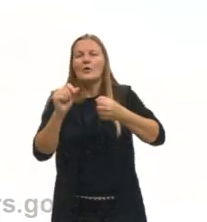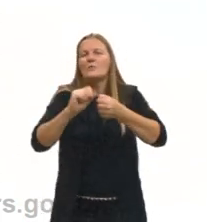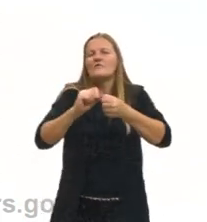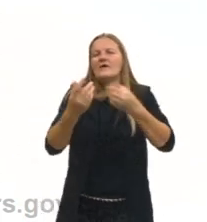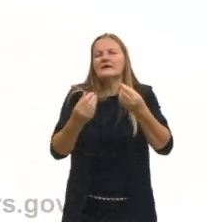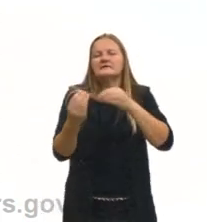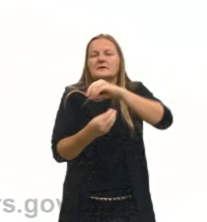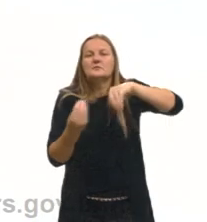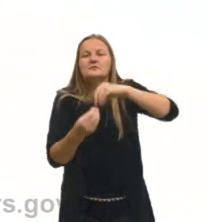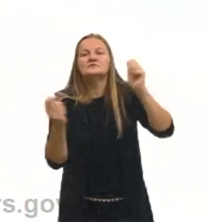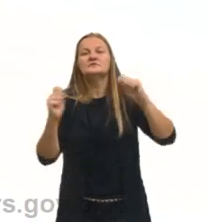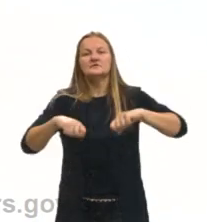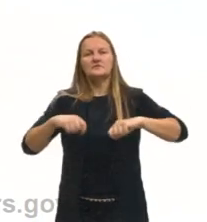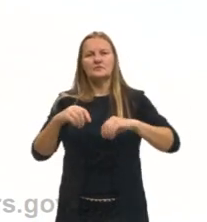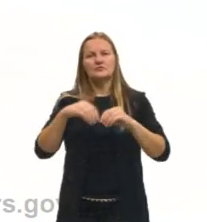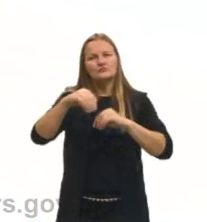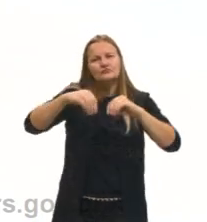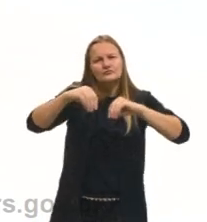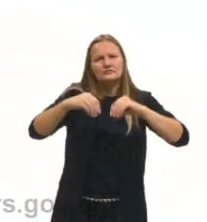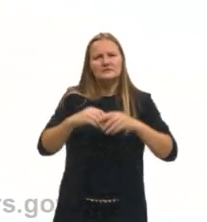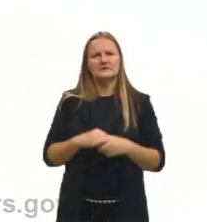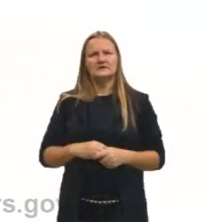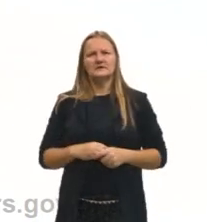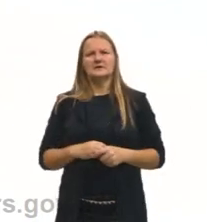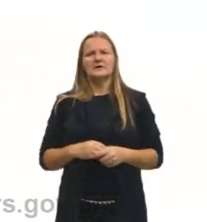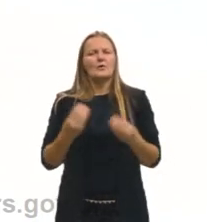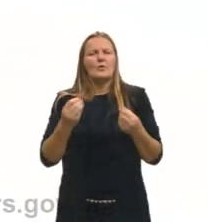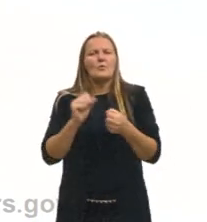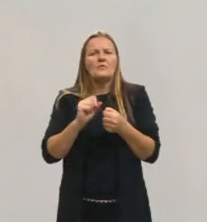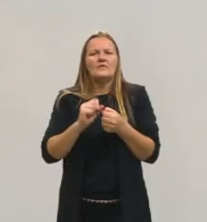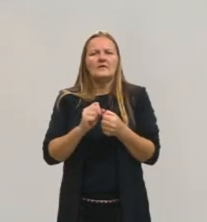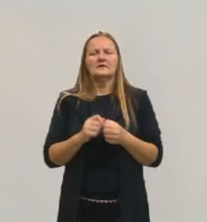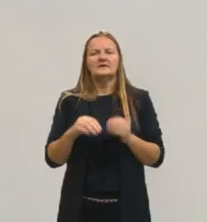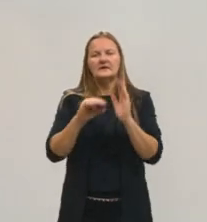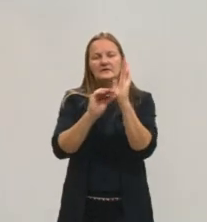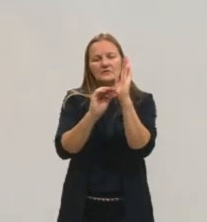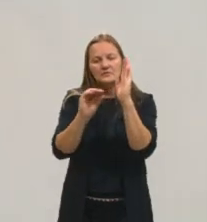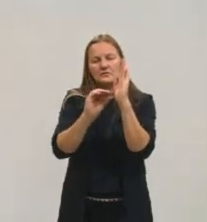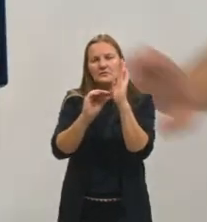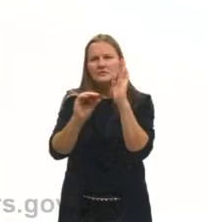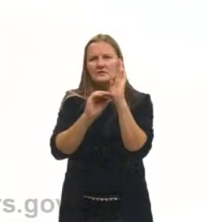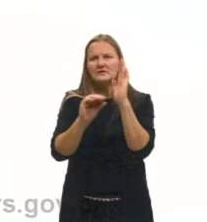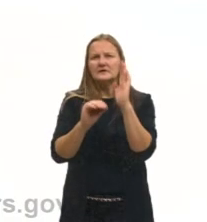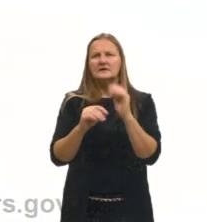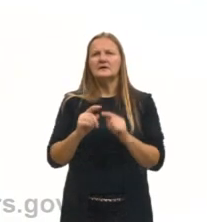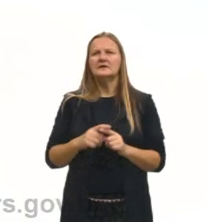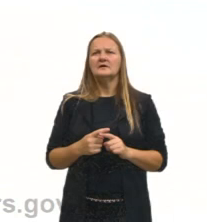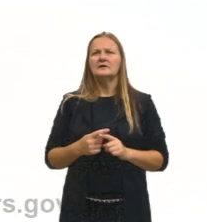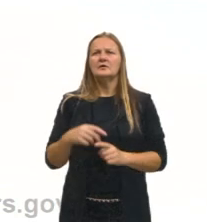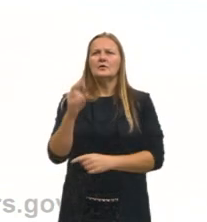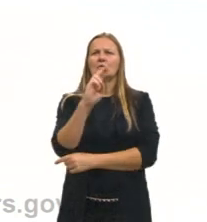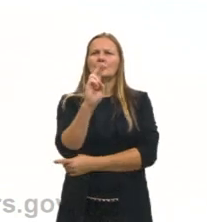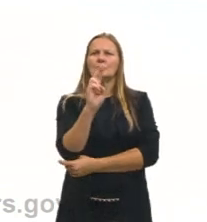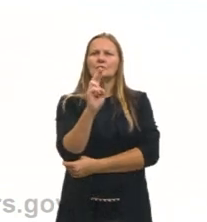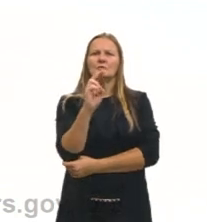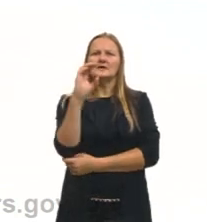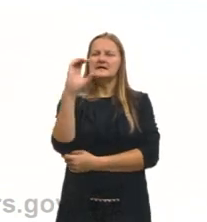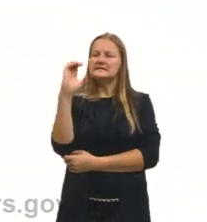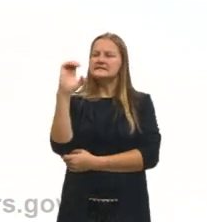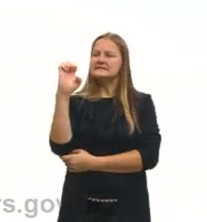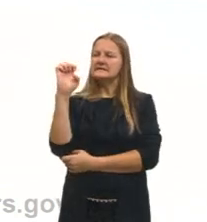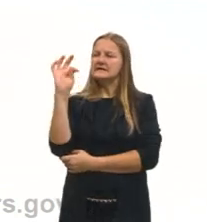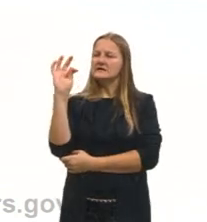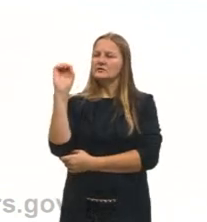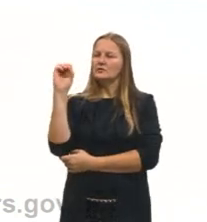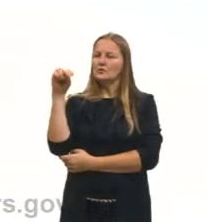água sem areia e não mexer ali na minha areia do fundo? Eu posso utilizar uma sifonação. Sifonação é quando eu